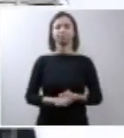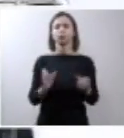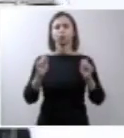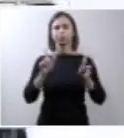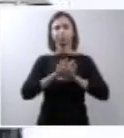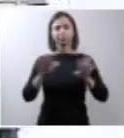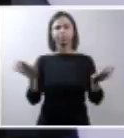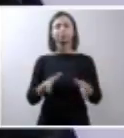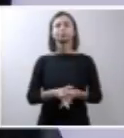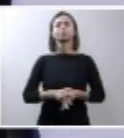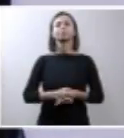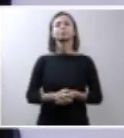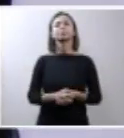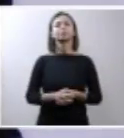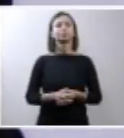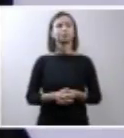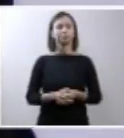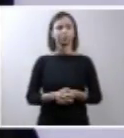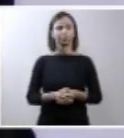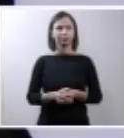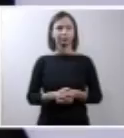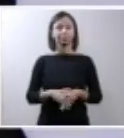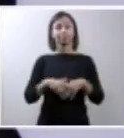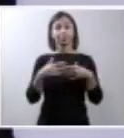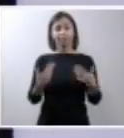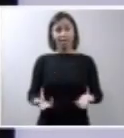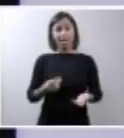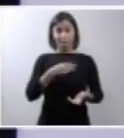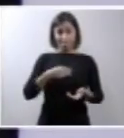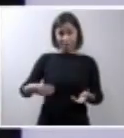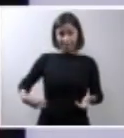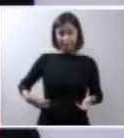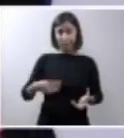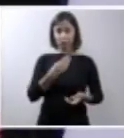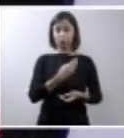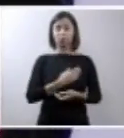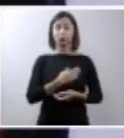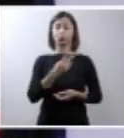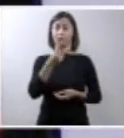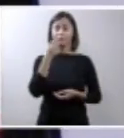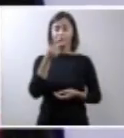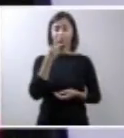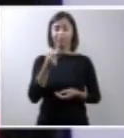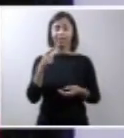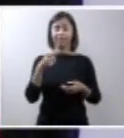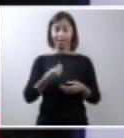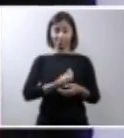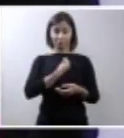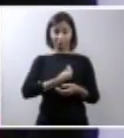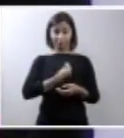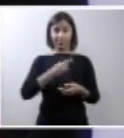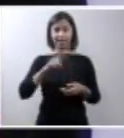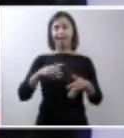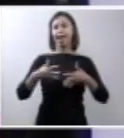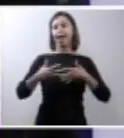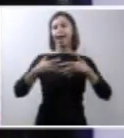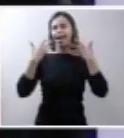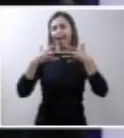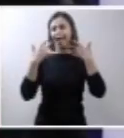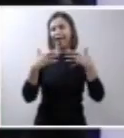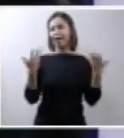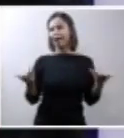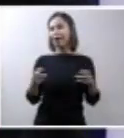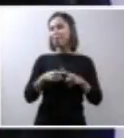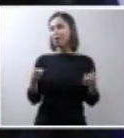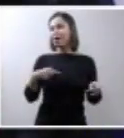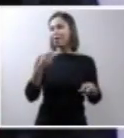Obrigado. A vida é alegria. E depois ainda dizem que as mulheres falam mais